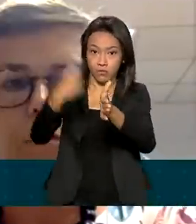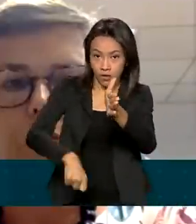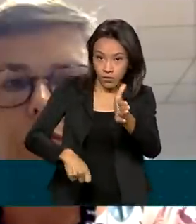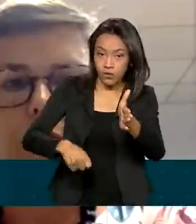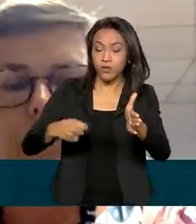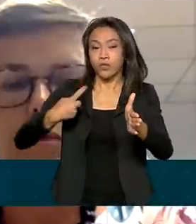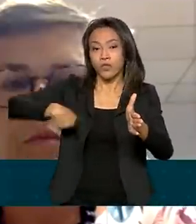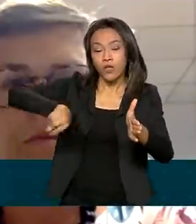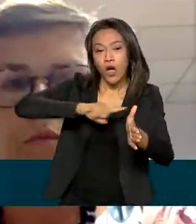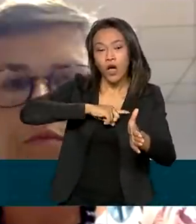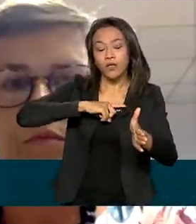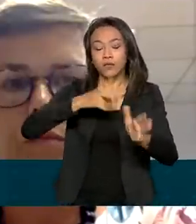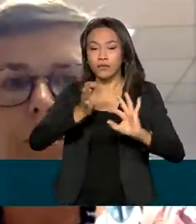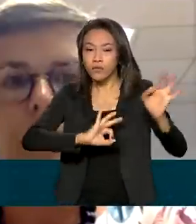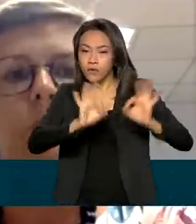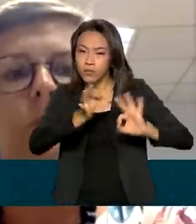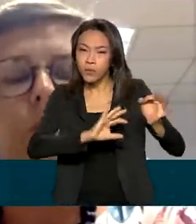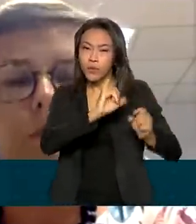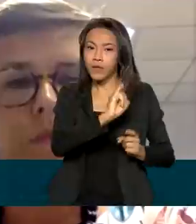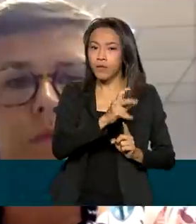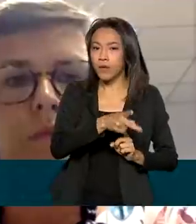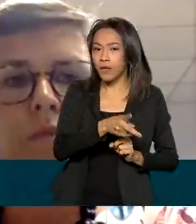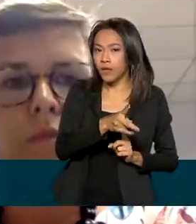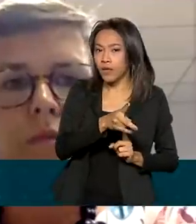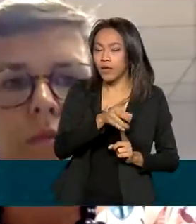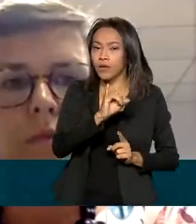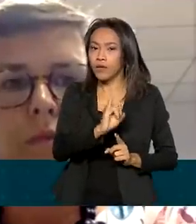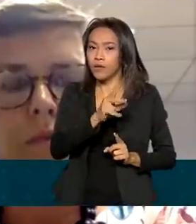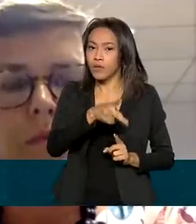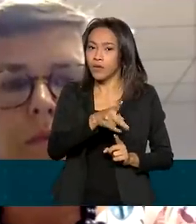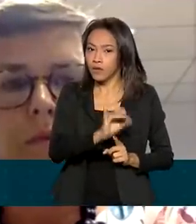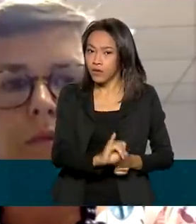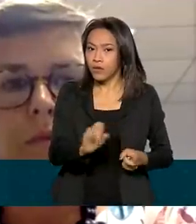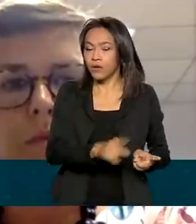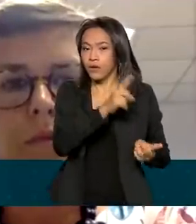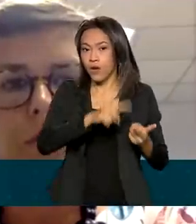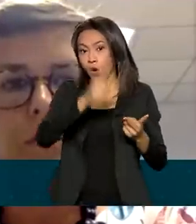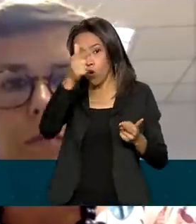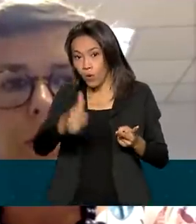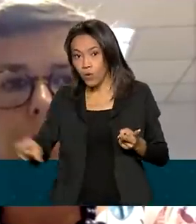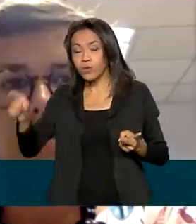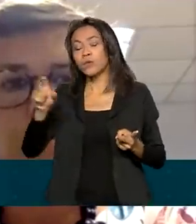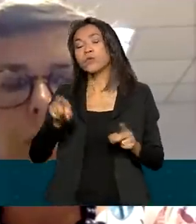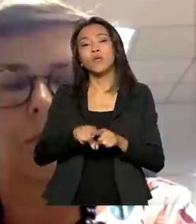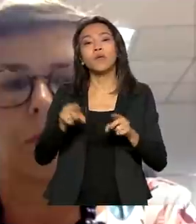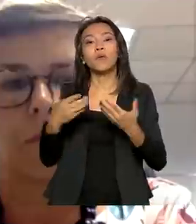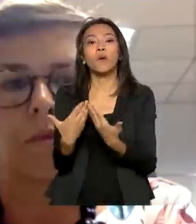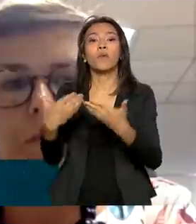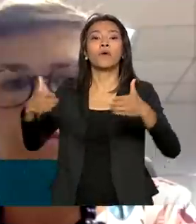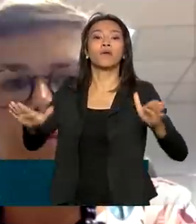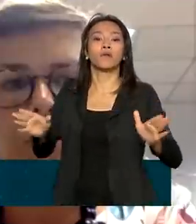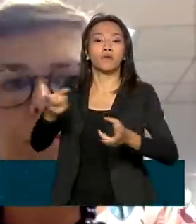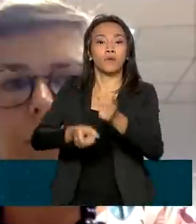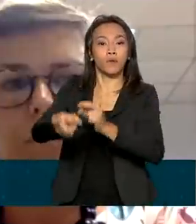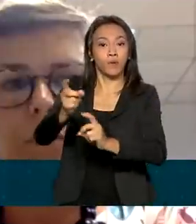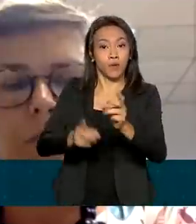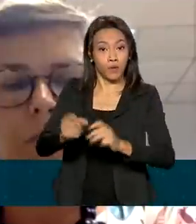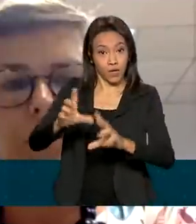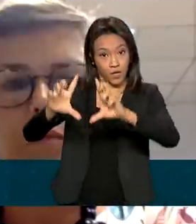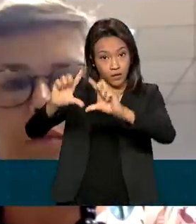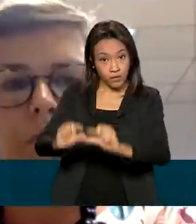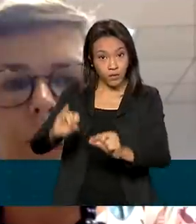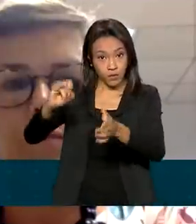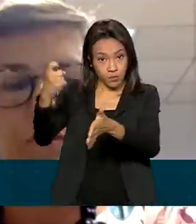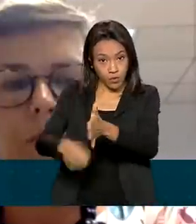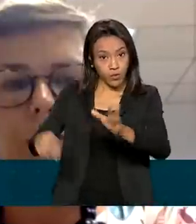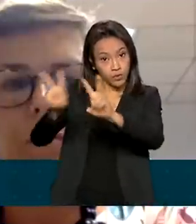muito forte com o IPI, estamos agora consolidando um movimento muito forte no sentido da abertura comercial. Reduzir o imposto de importação é